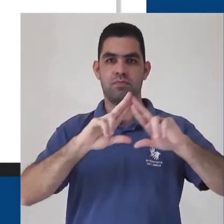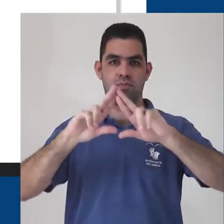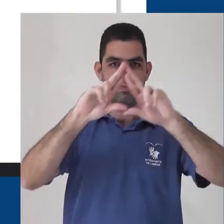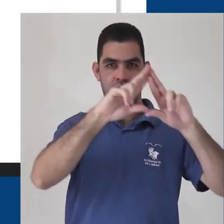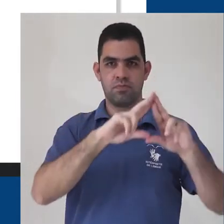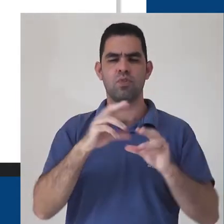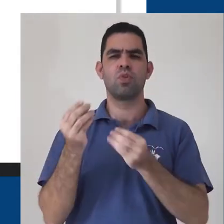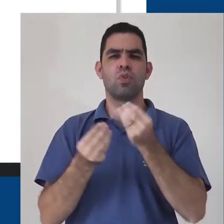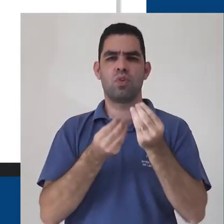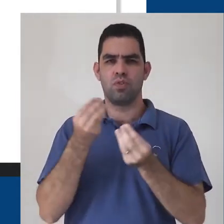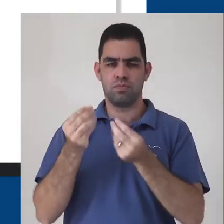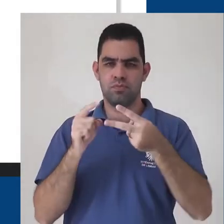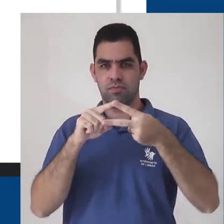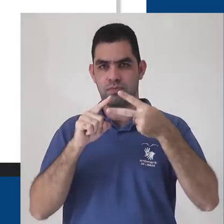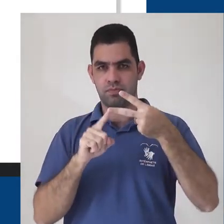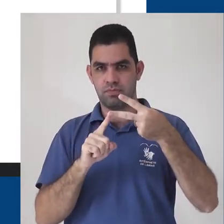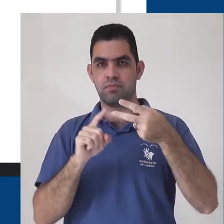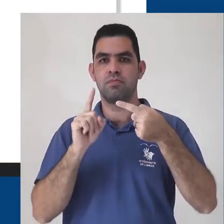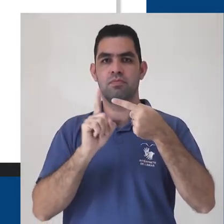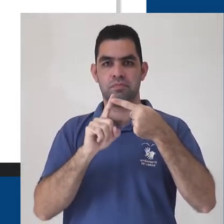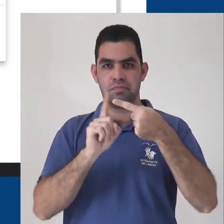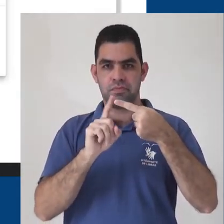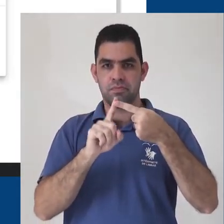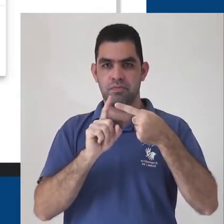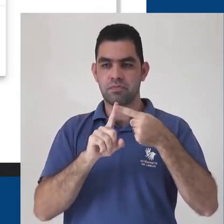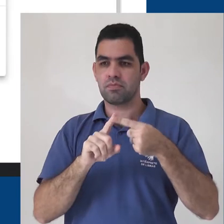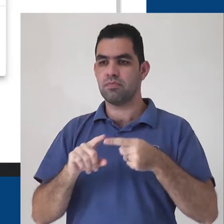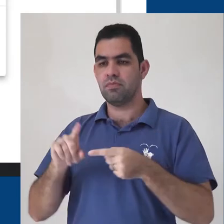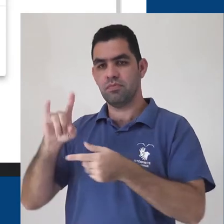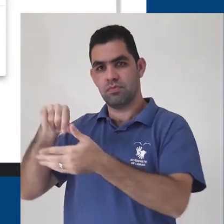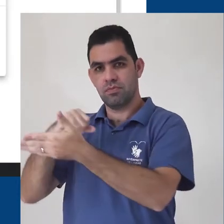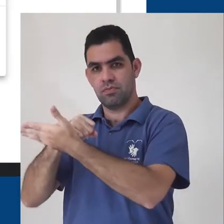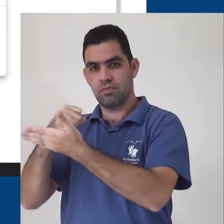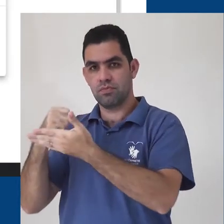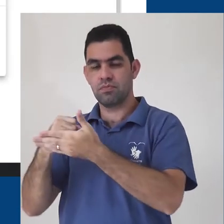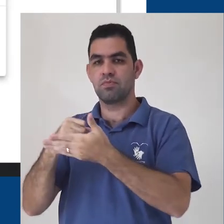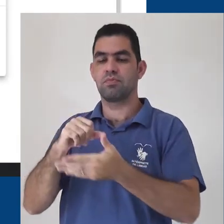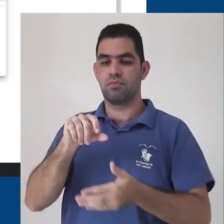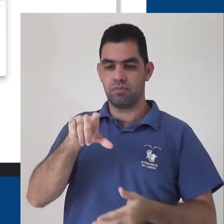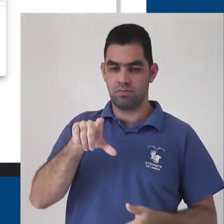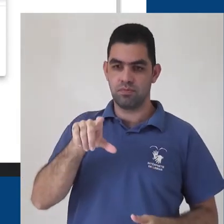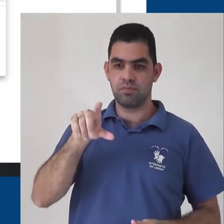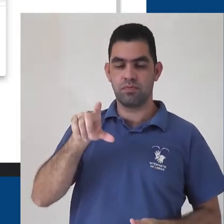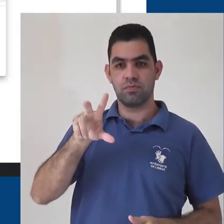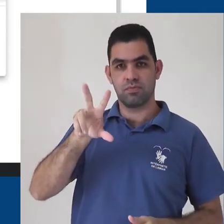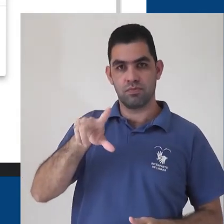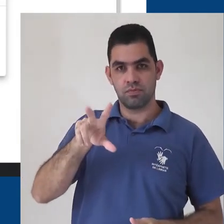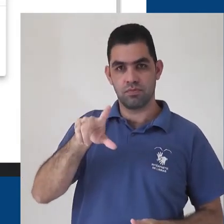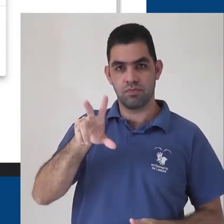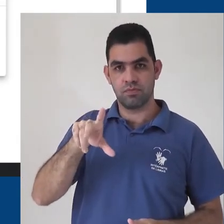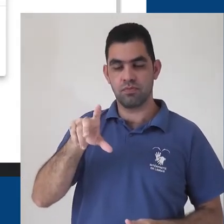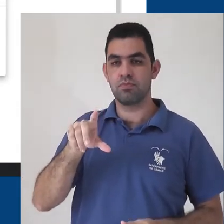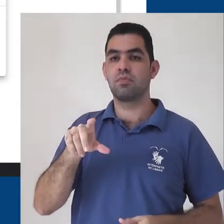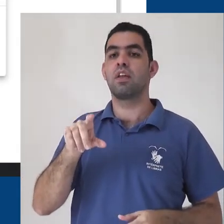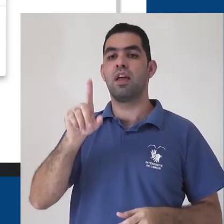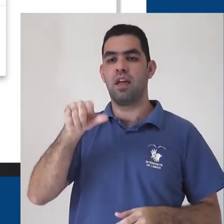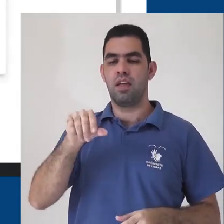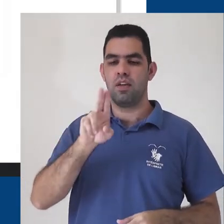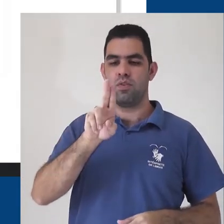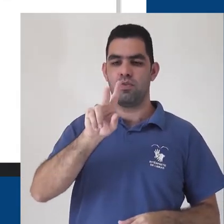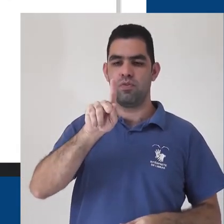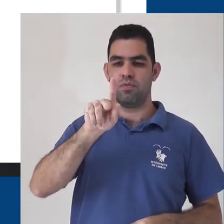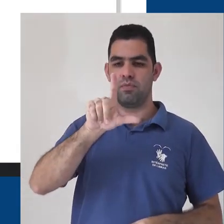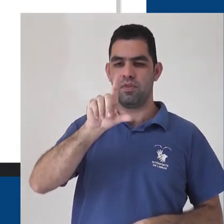A primeira é clicar com o botão direito do mouse na área central do Drive e selecionar a opção fazer upload de arquivos.